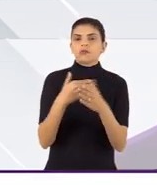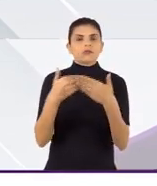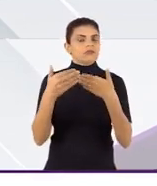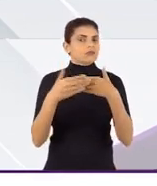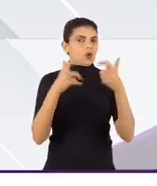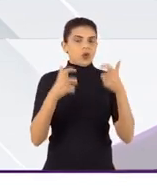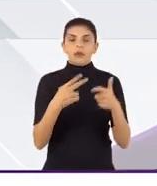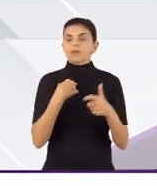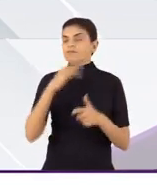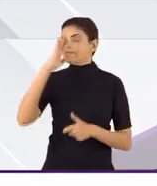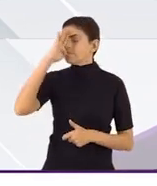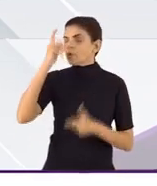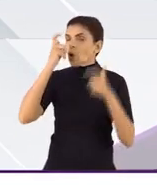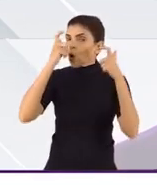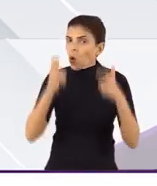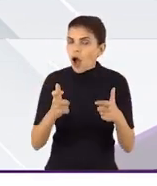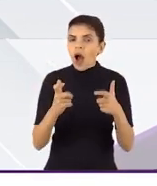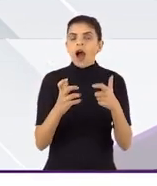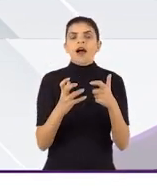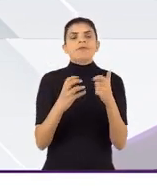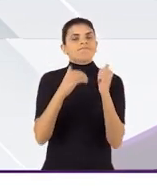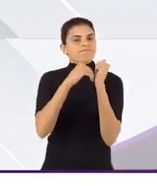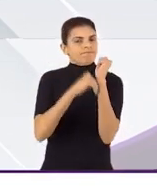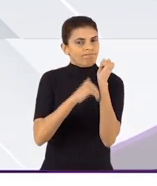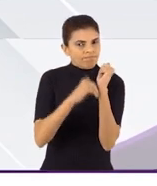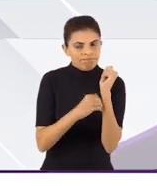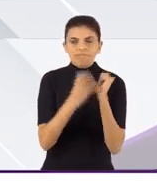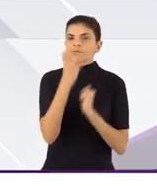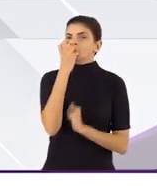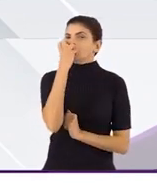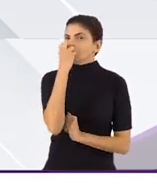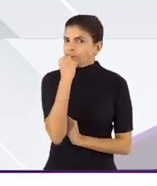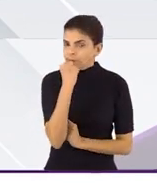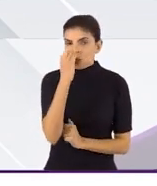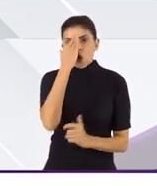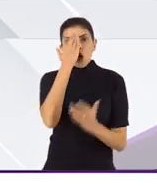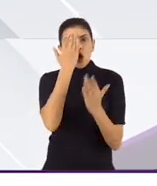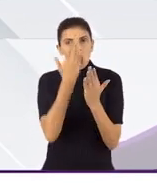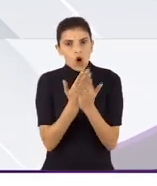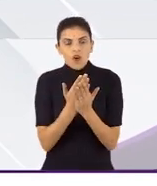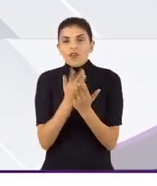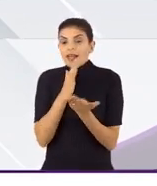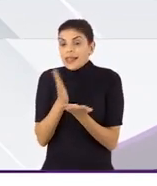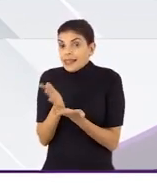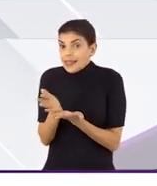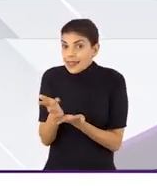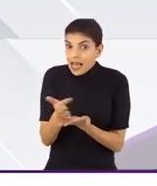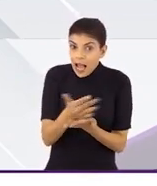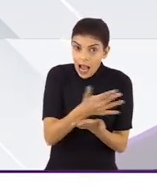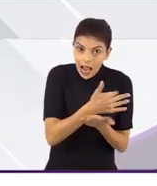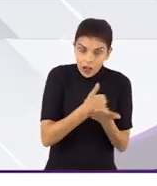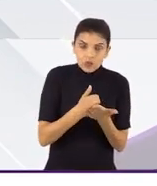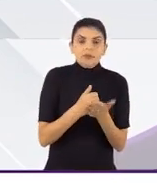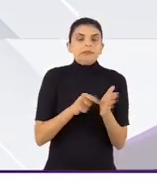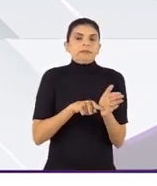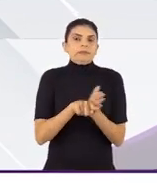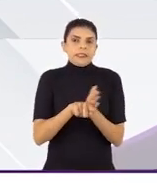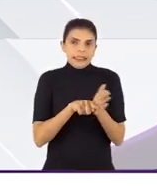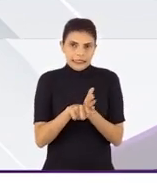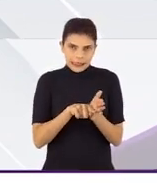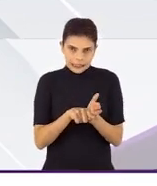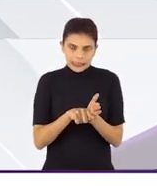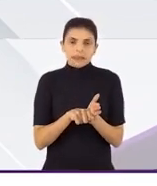porque um dos aspectos fundamentais a serem observados é a confidencialidade dos dados daquele